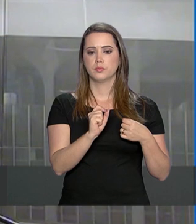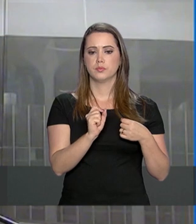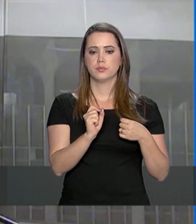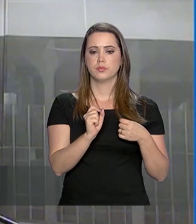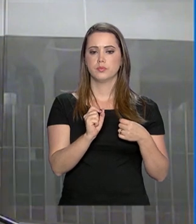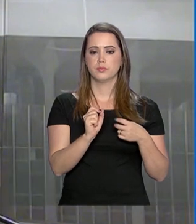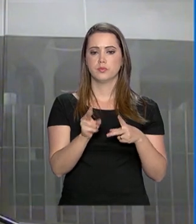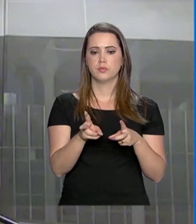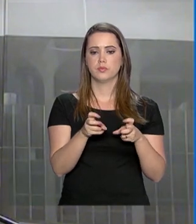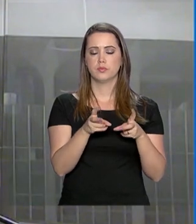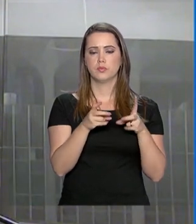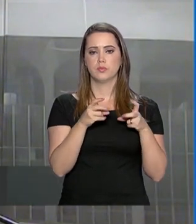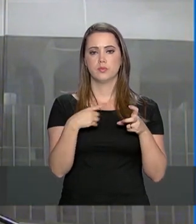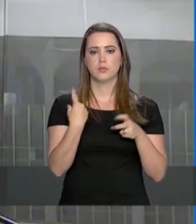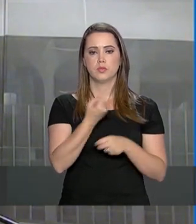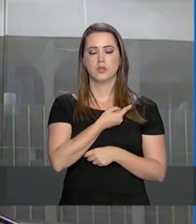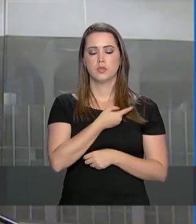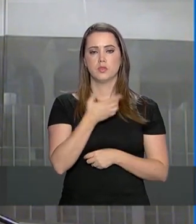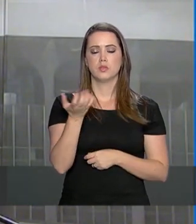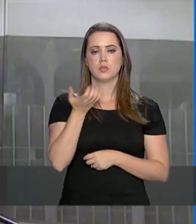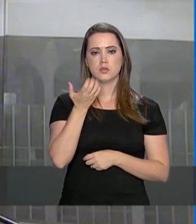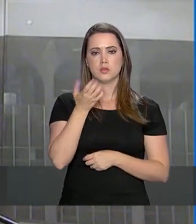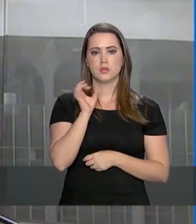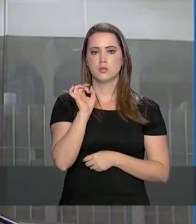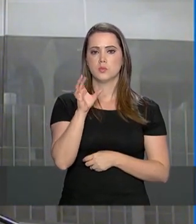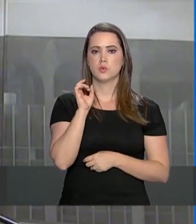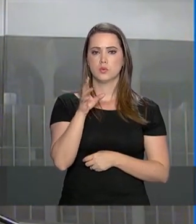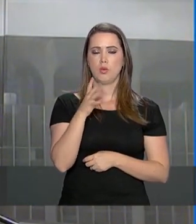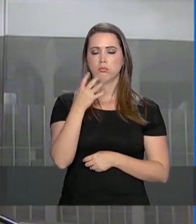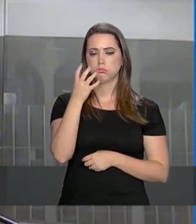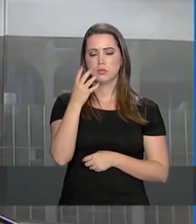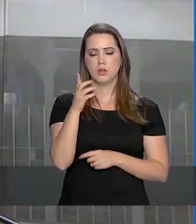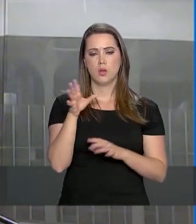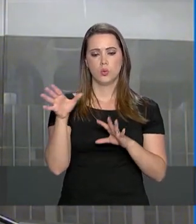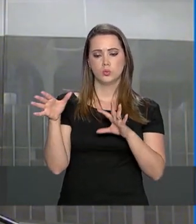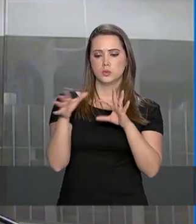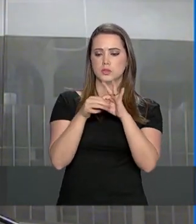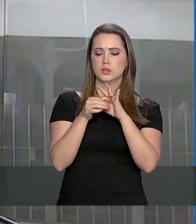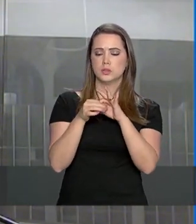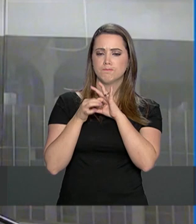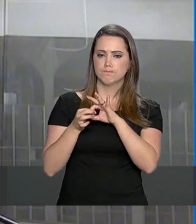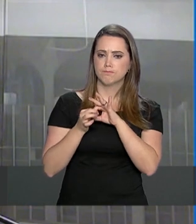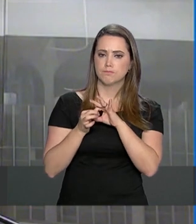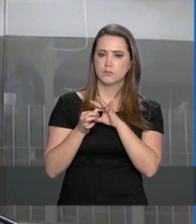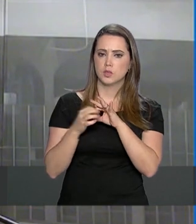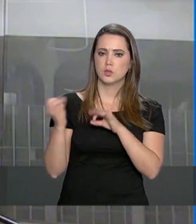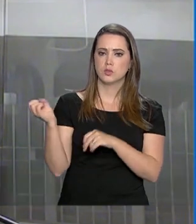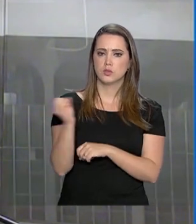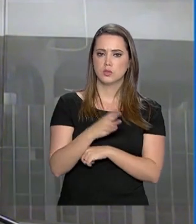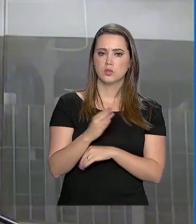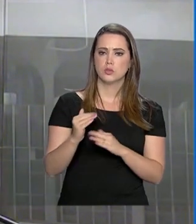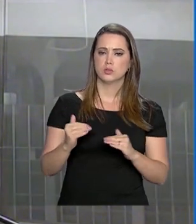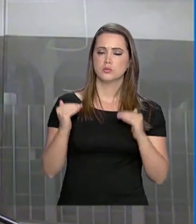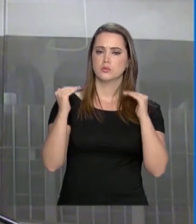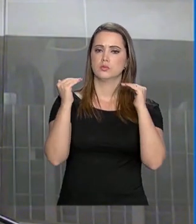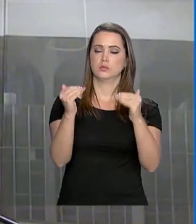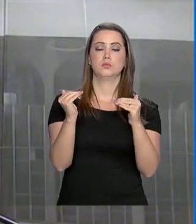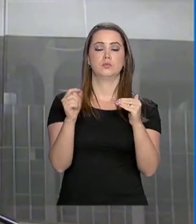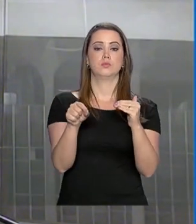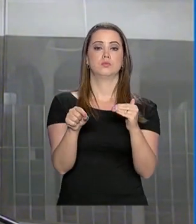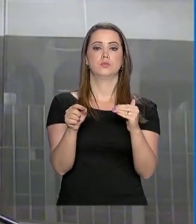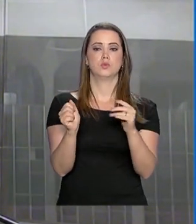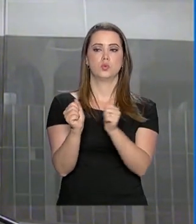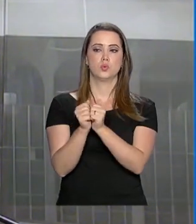percepção deles de que nós queremos realmente muito a sério uma parceria nova, num novo patamar com